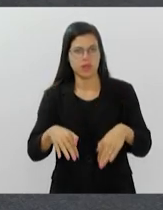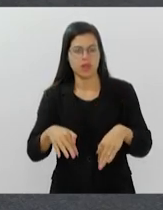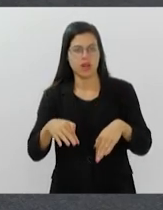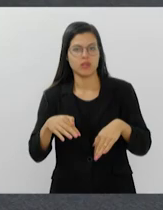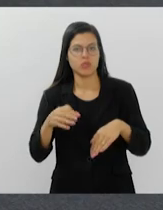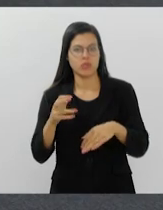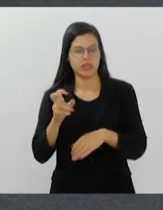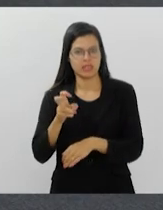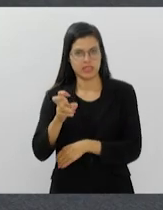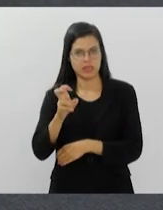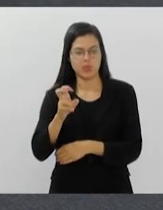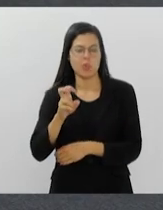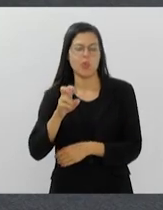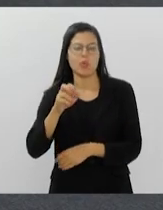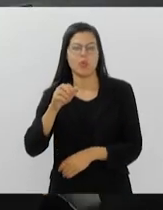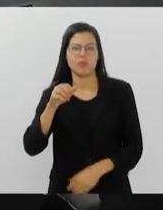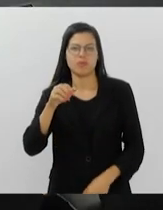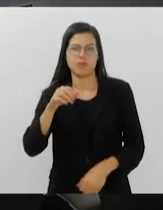17h05.